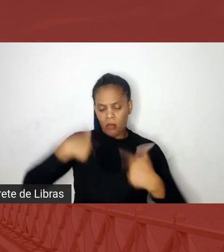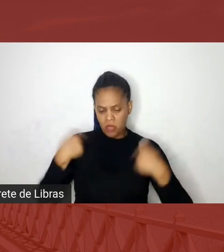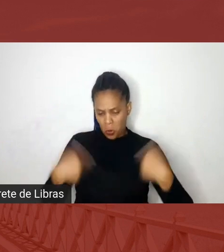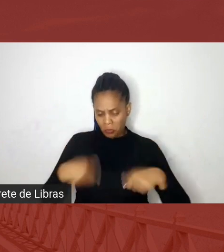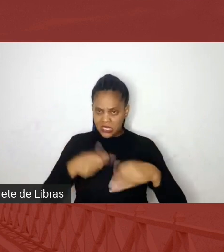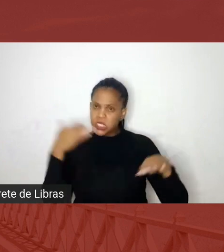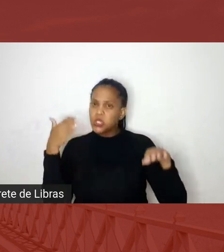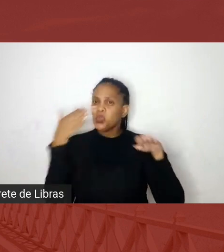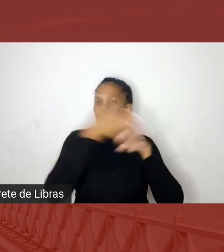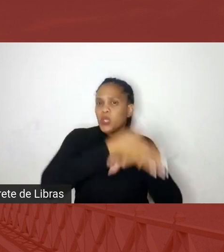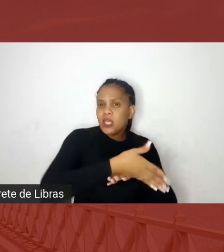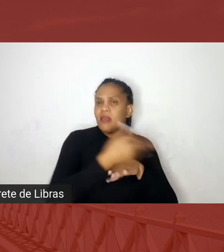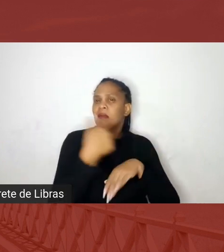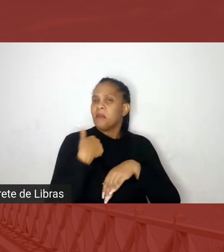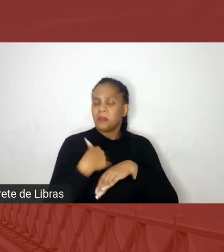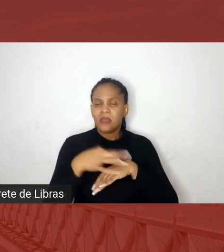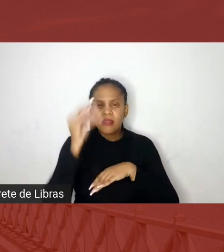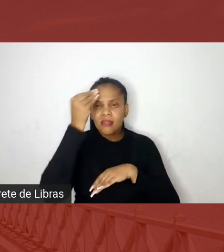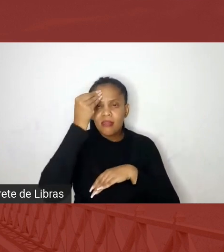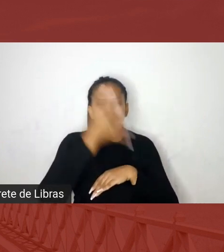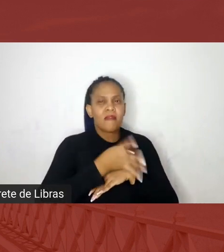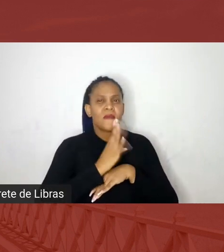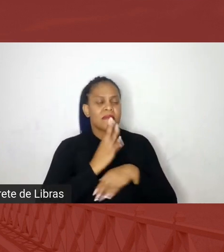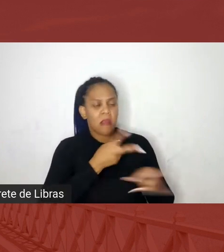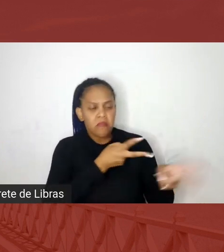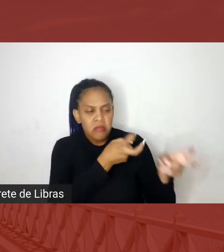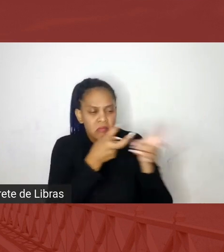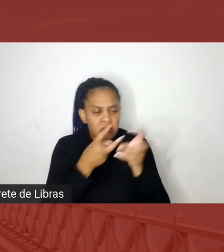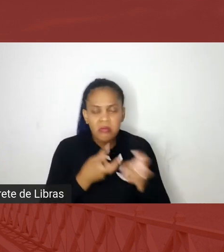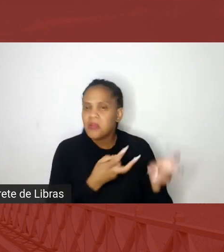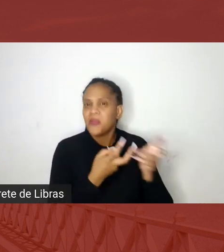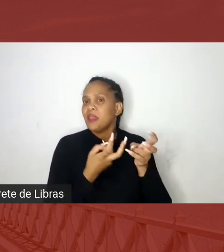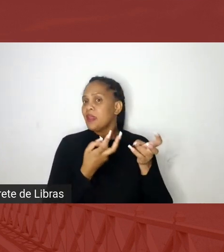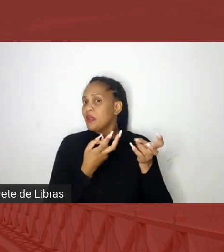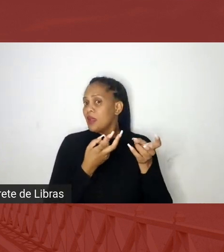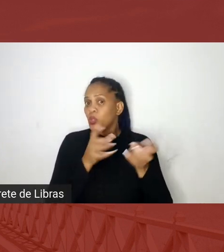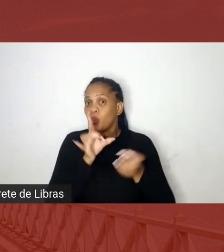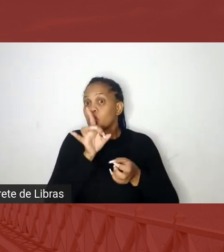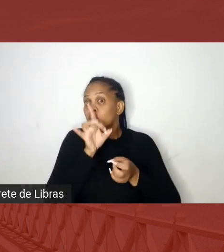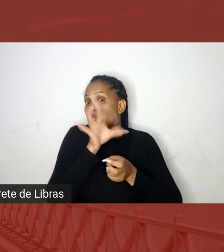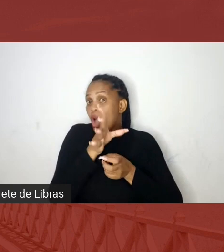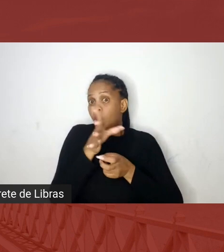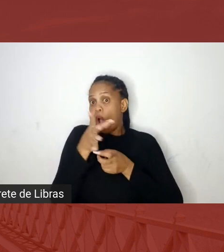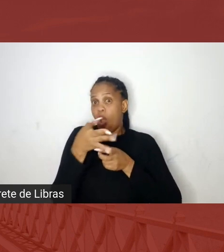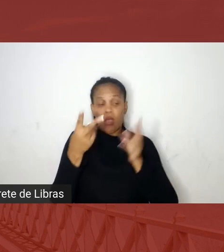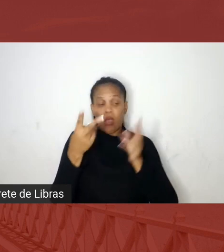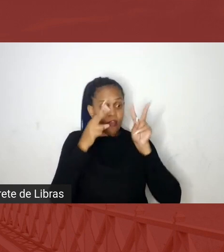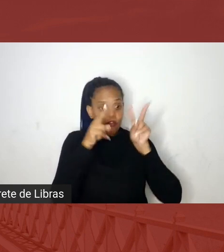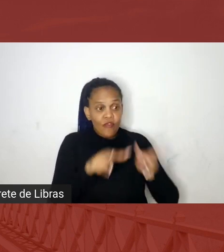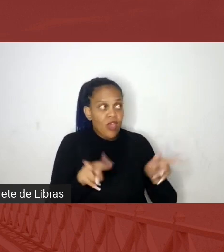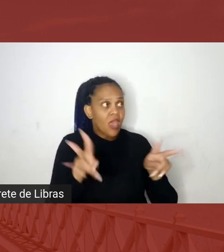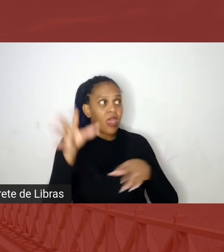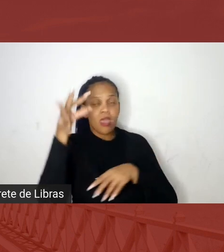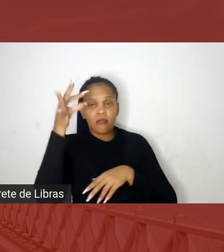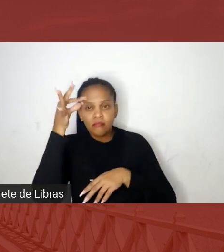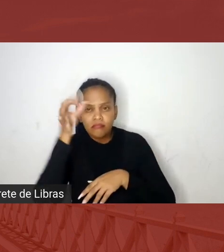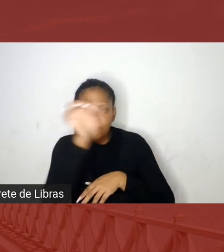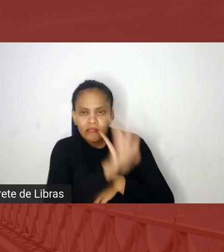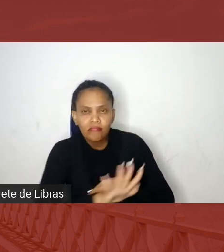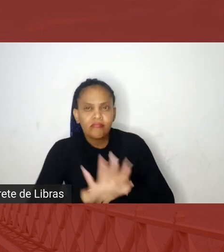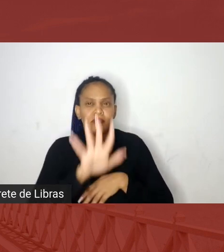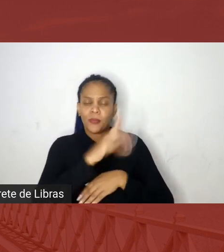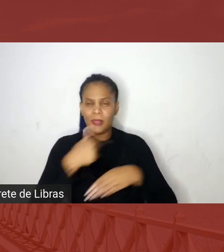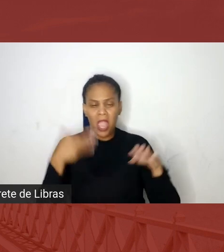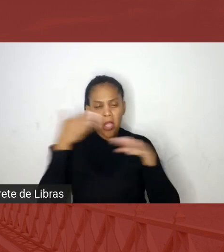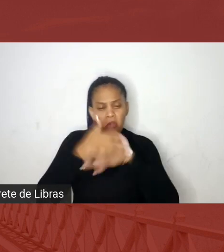entender e conhecer, e conhecer não só na teoria, e ir lá, vou lá conhecer a capoeira, porque se a gente ficar